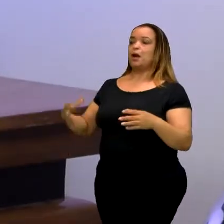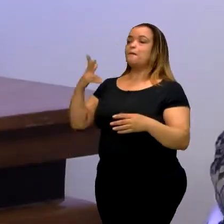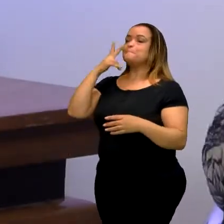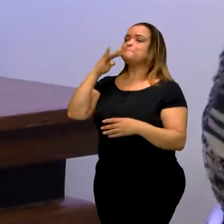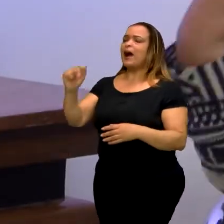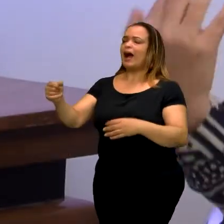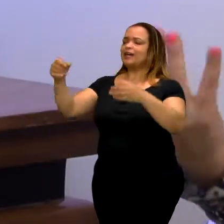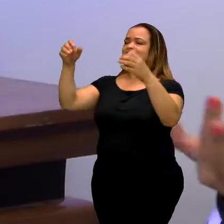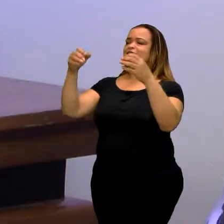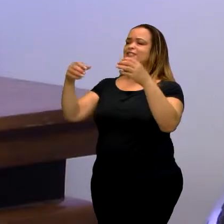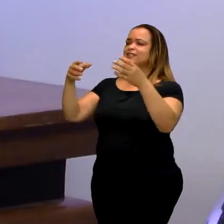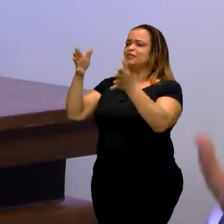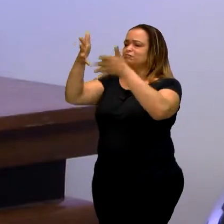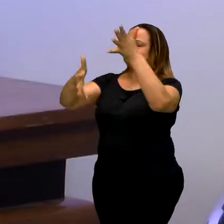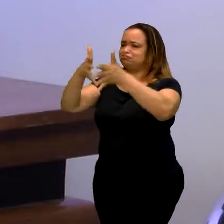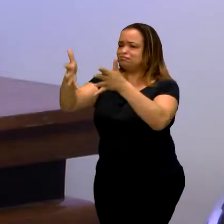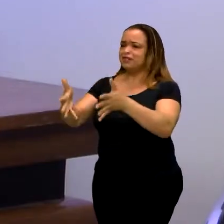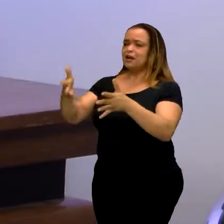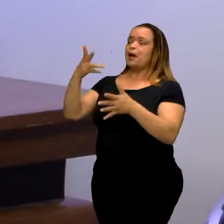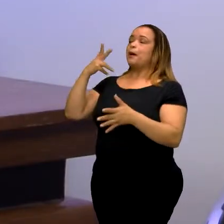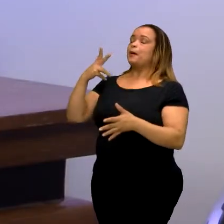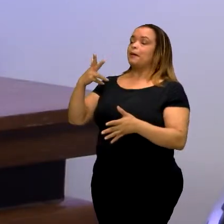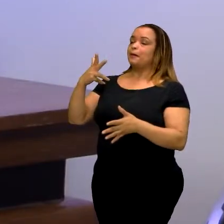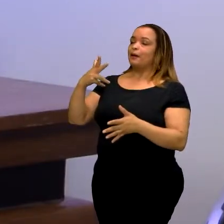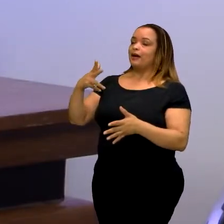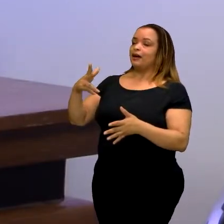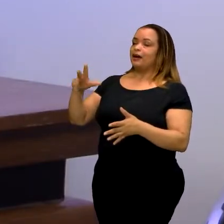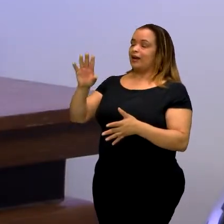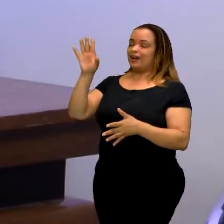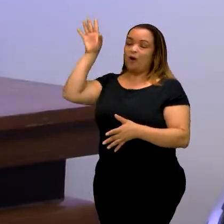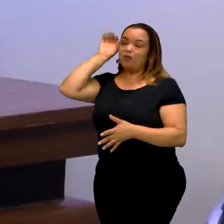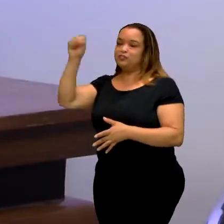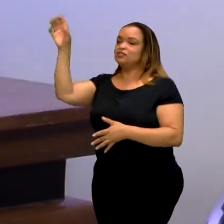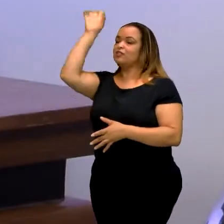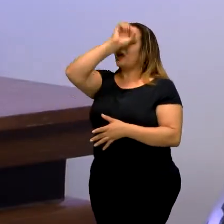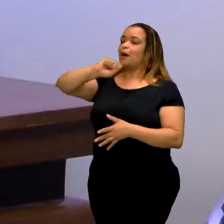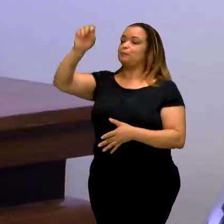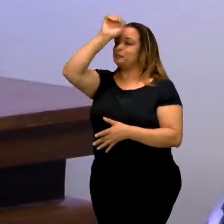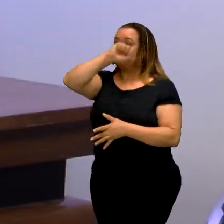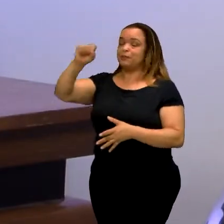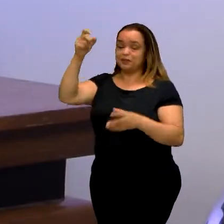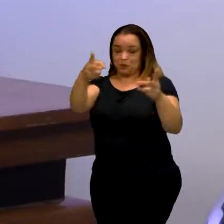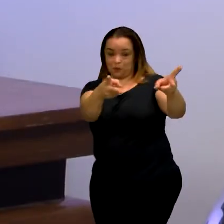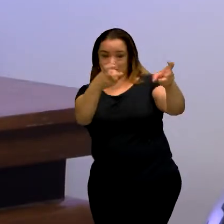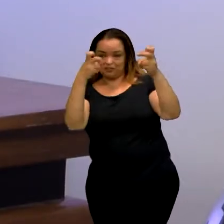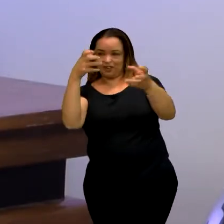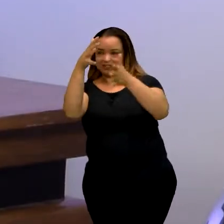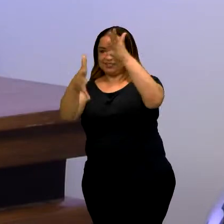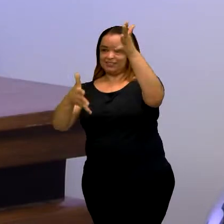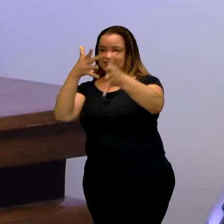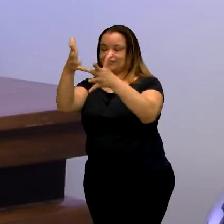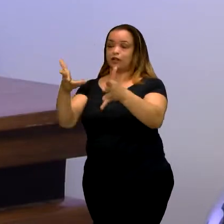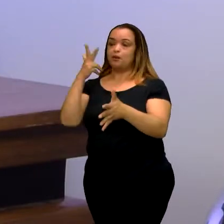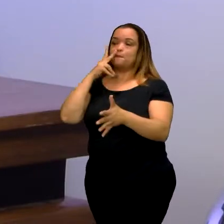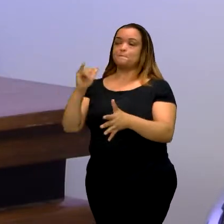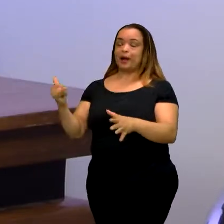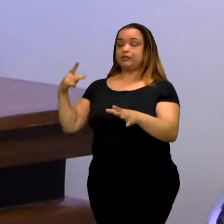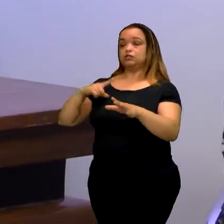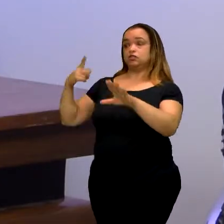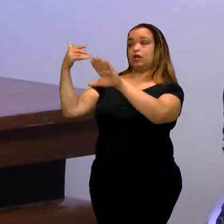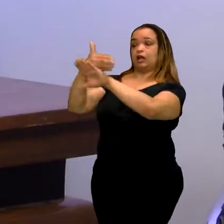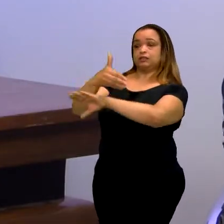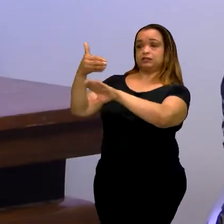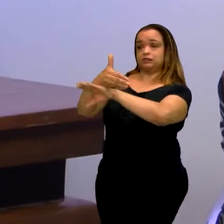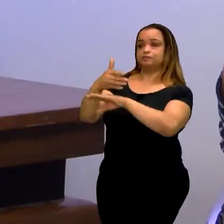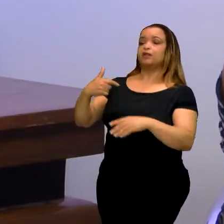os sinais das crianças. Aprendiam a nadar através da língua de sinais do meu pai. Totalmente acessível, né? Então,